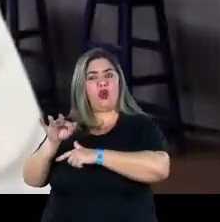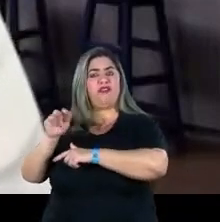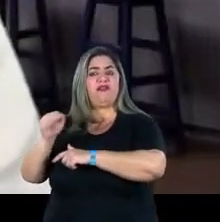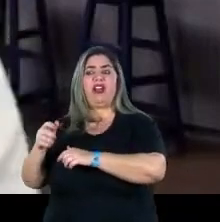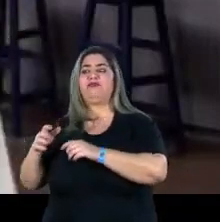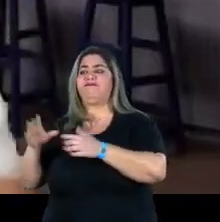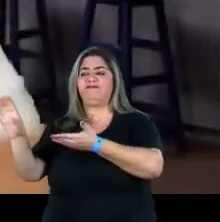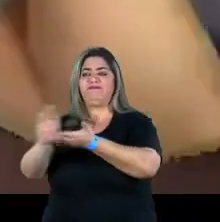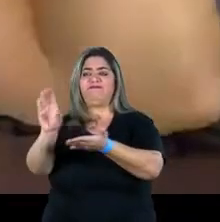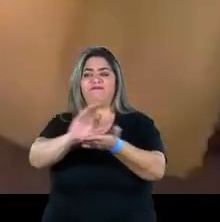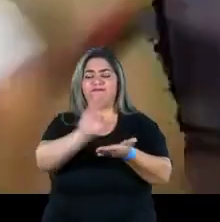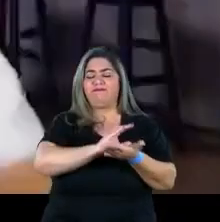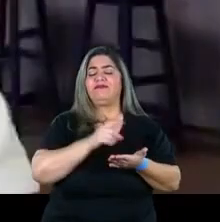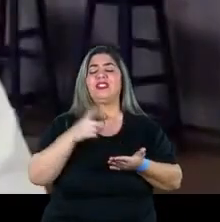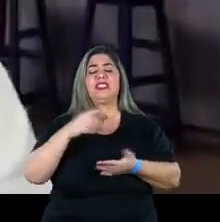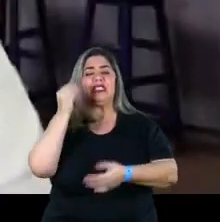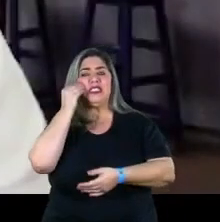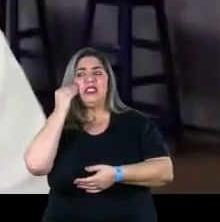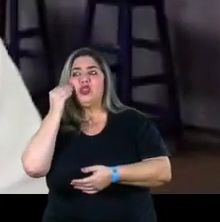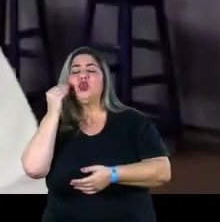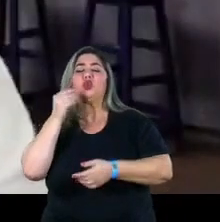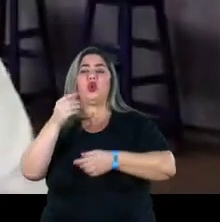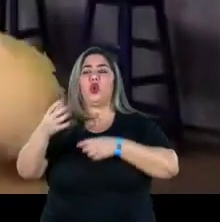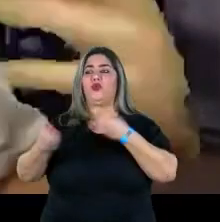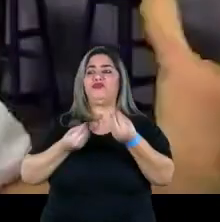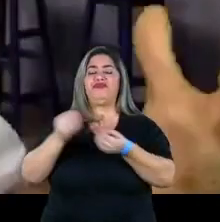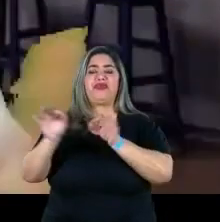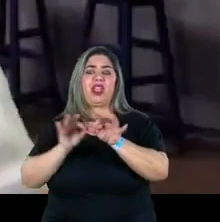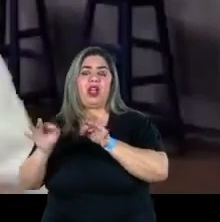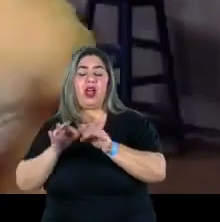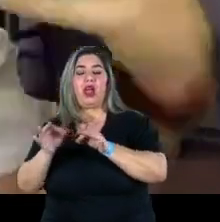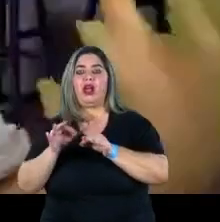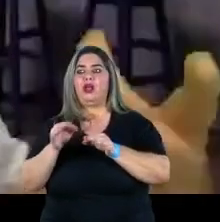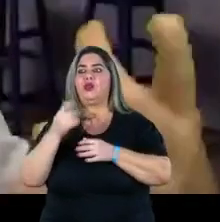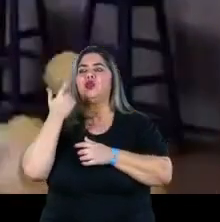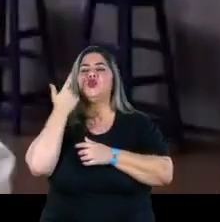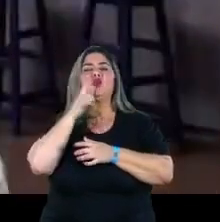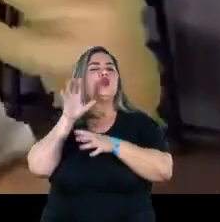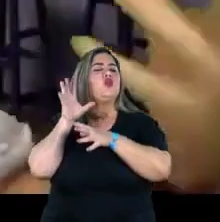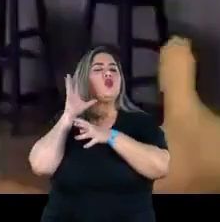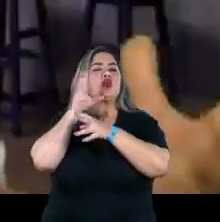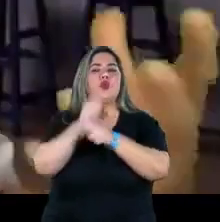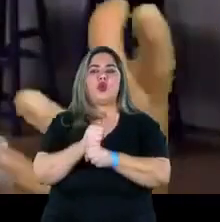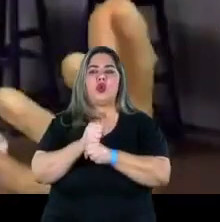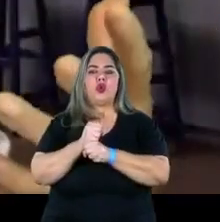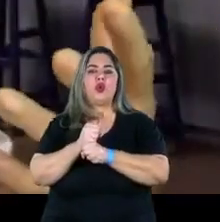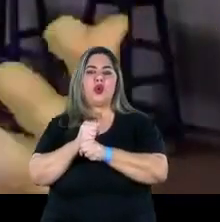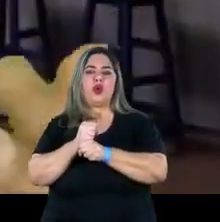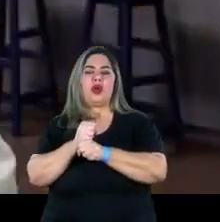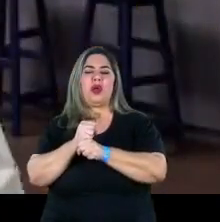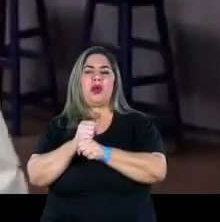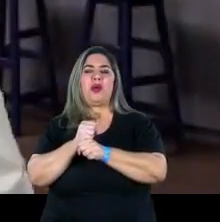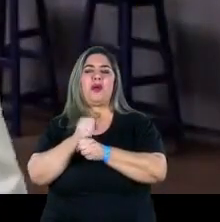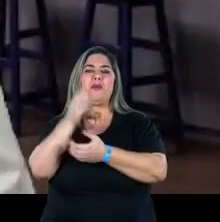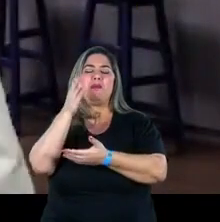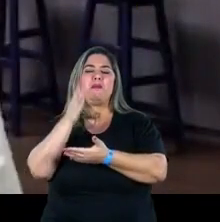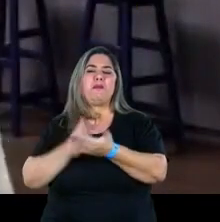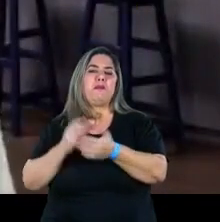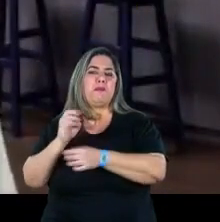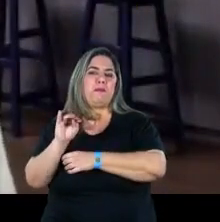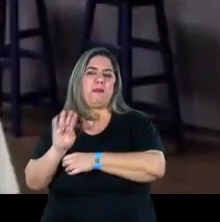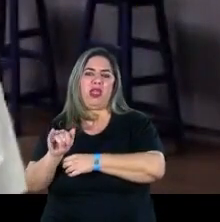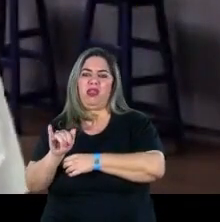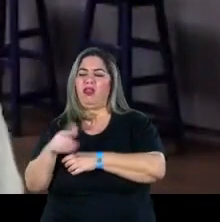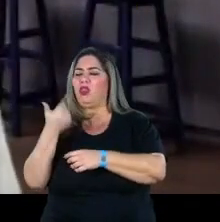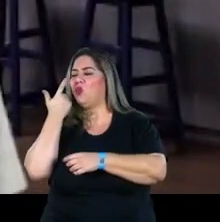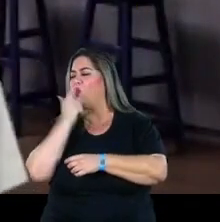levantamento de recursos, a gente fez, várias outras entidades fizeram, a gente não chega somados a meio bi. Entendeu? Então, assim, é